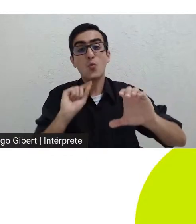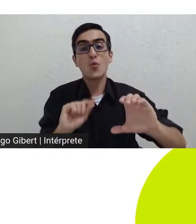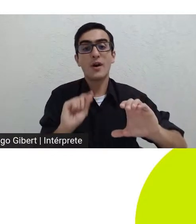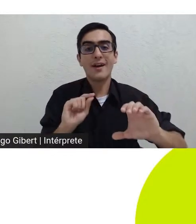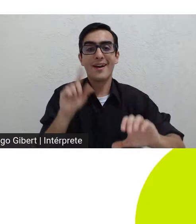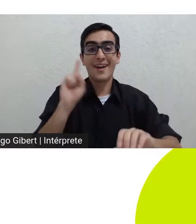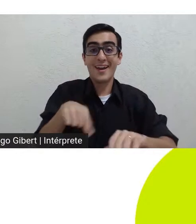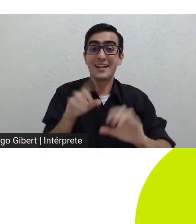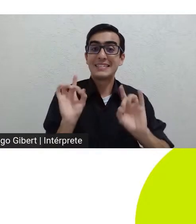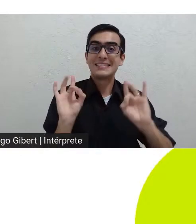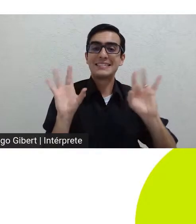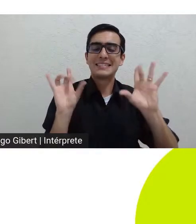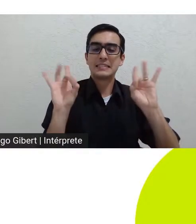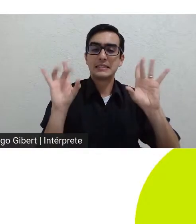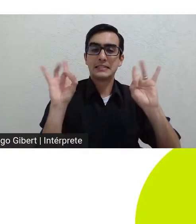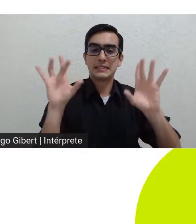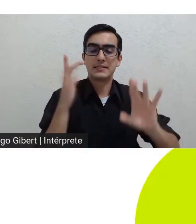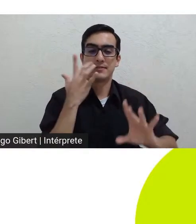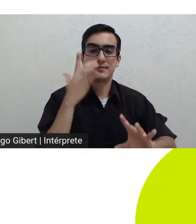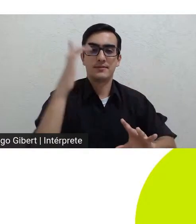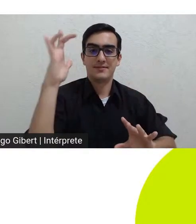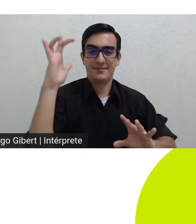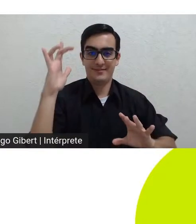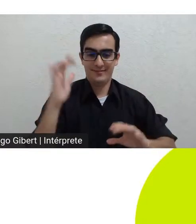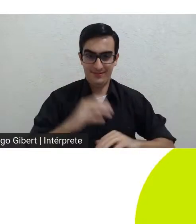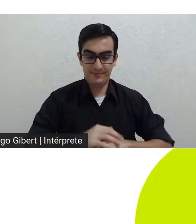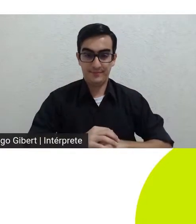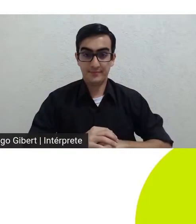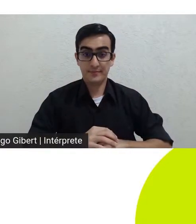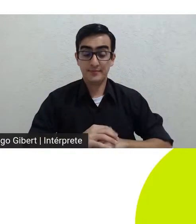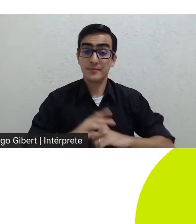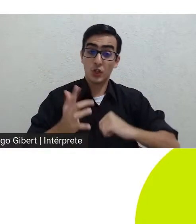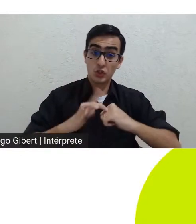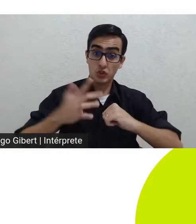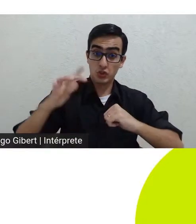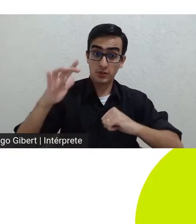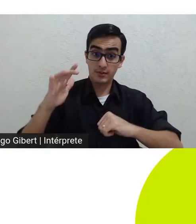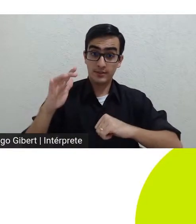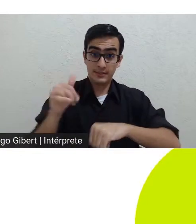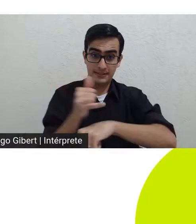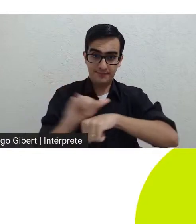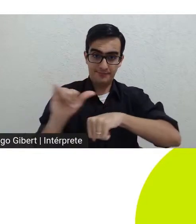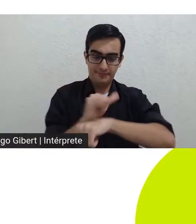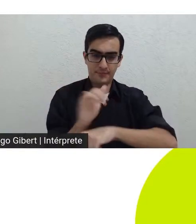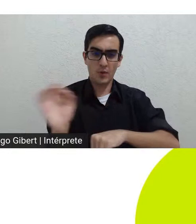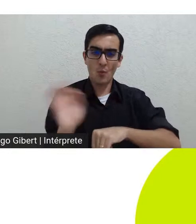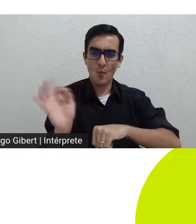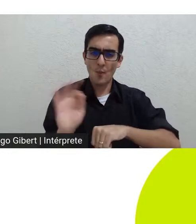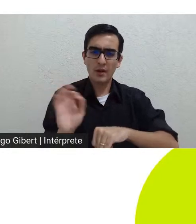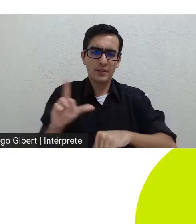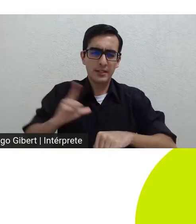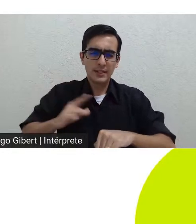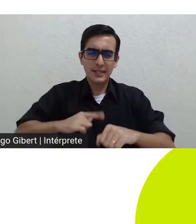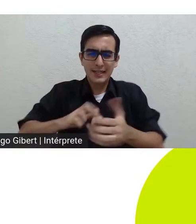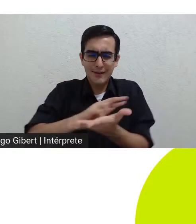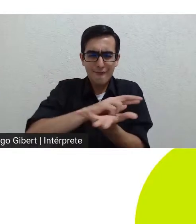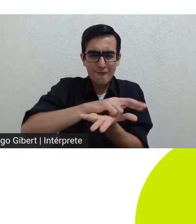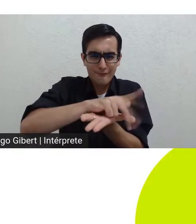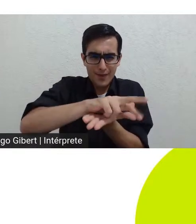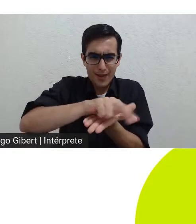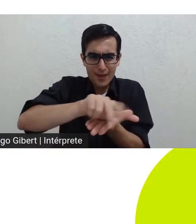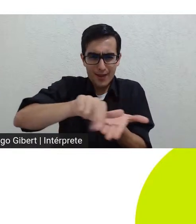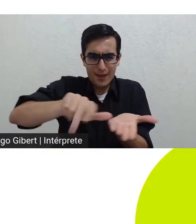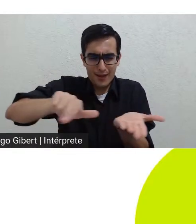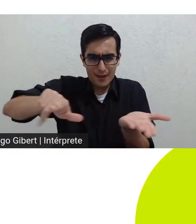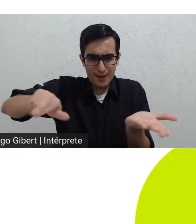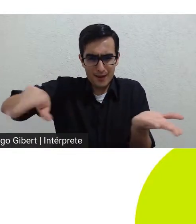joias brutas como representante de um amalgamado de elementos que todos